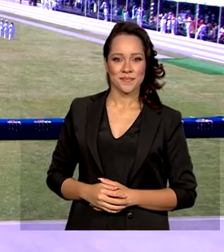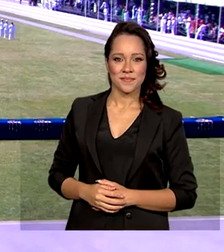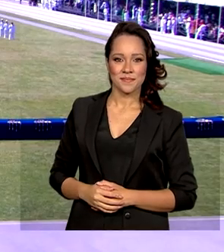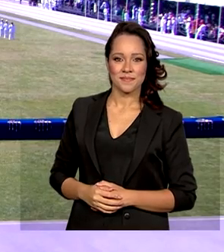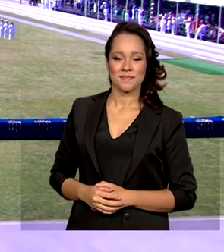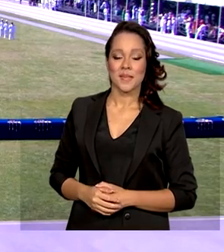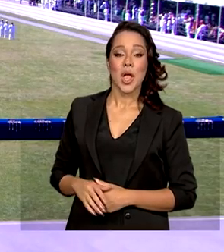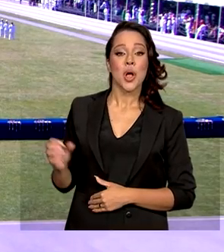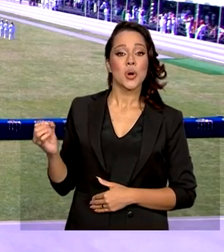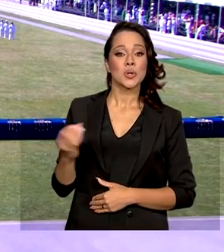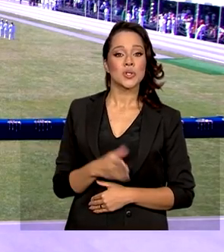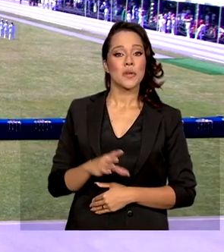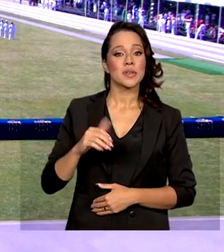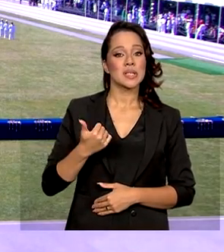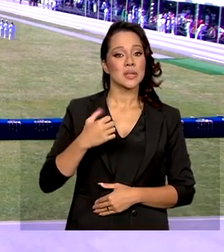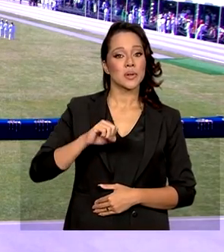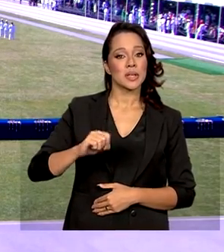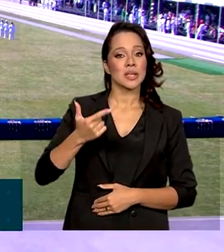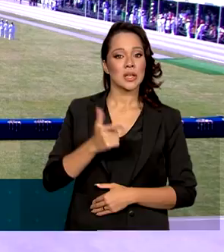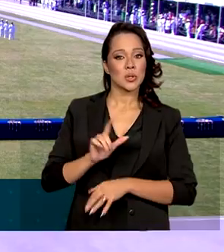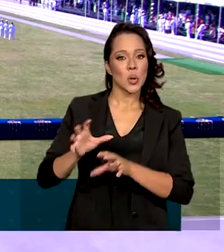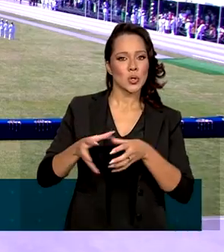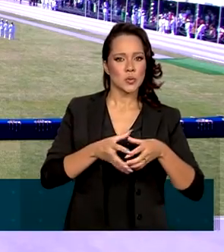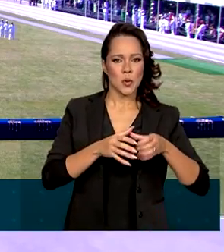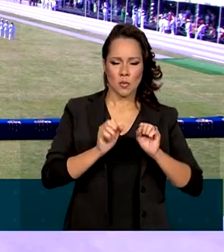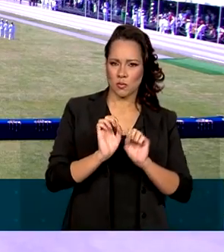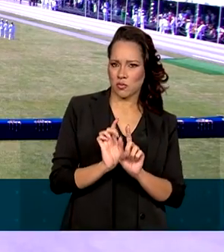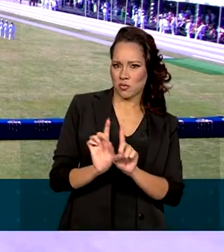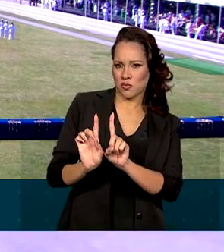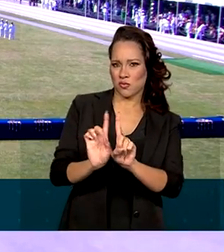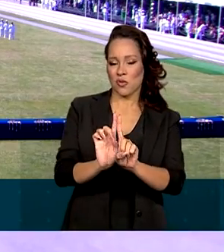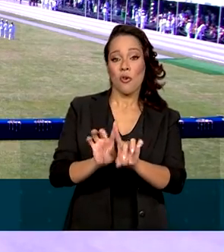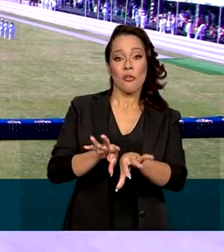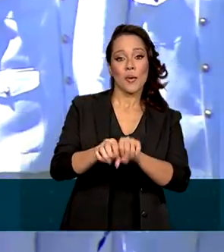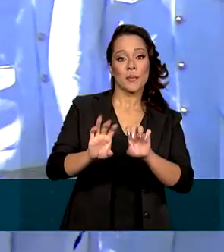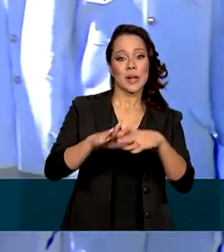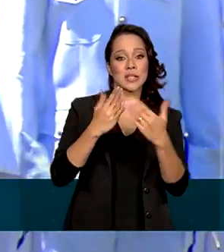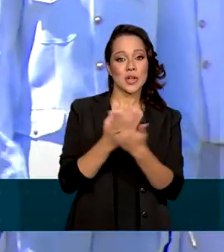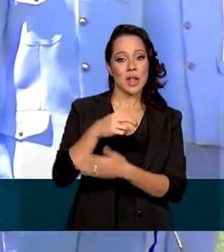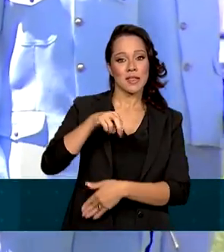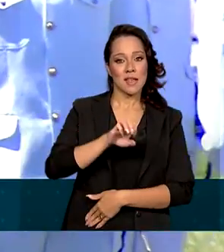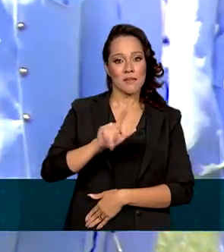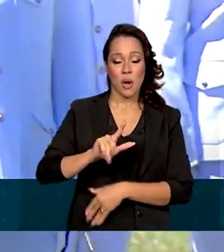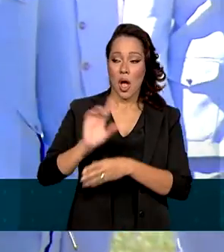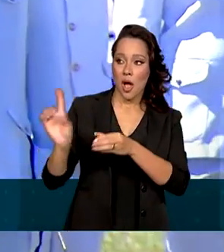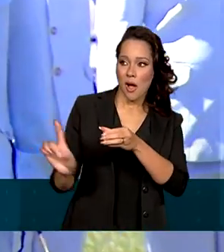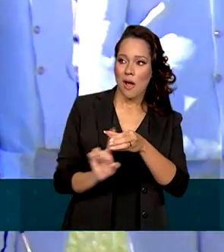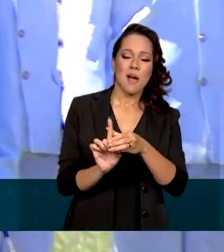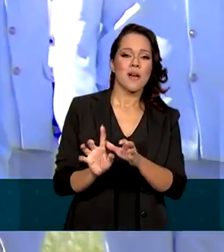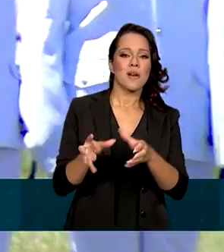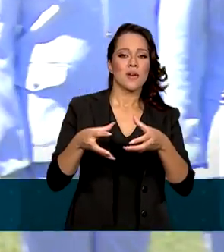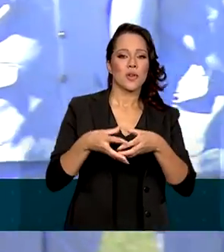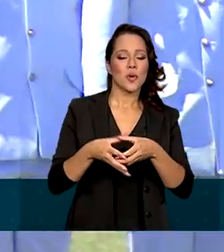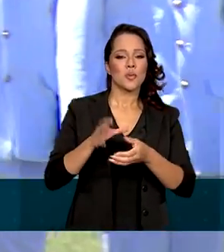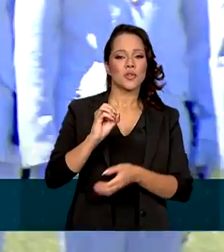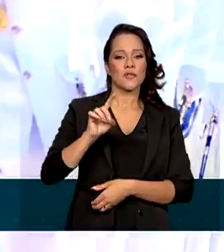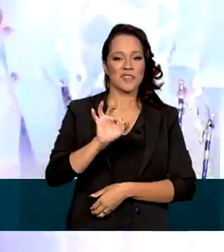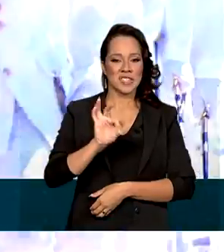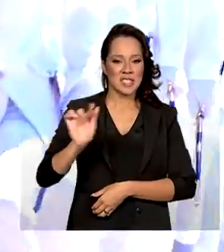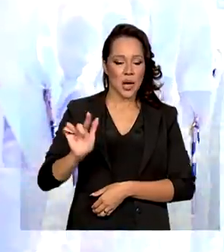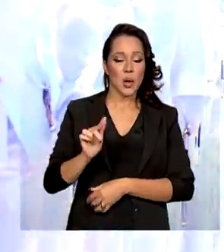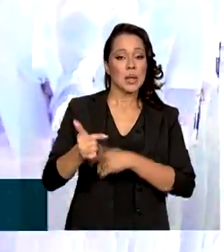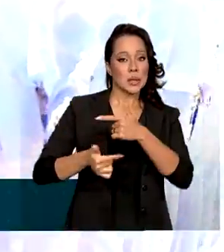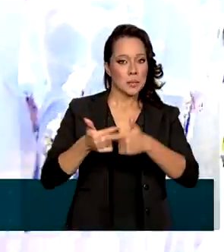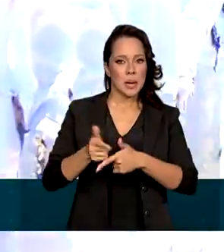Os novos 182 guardas marinha formados pela Escola Naval vão agora integrar os quadros de oficiais,